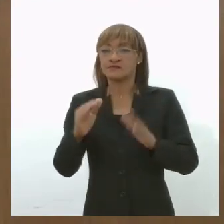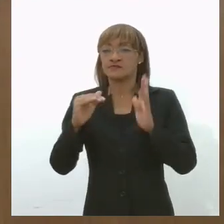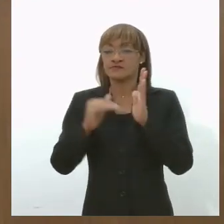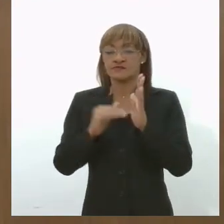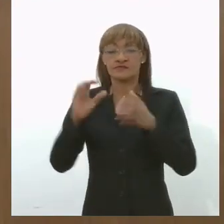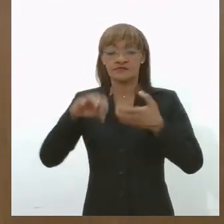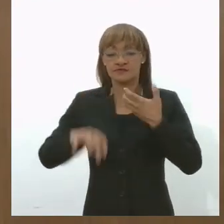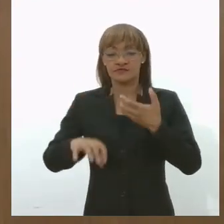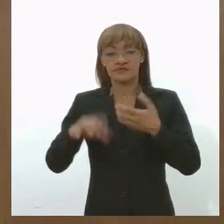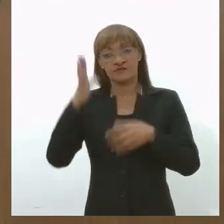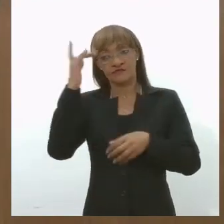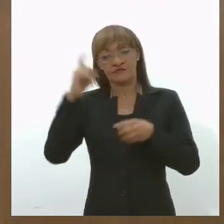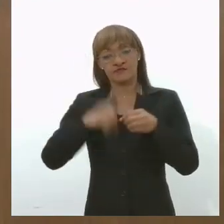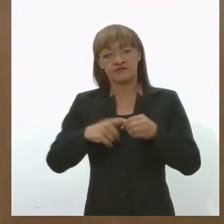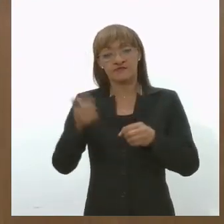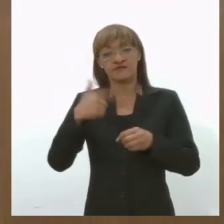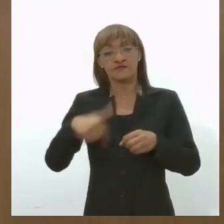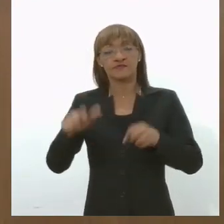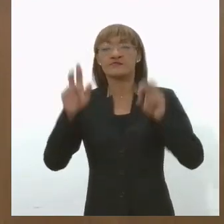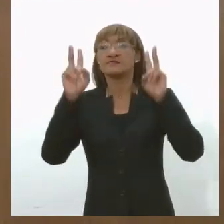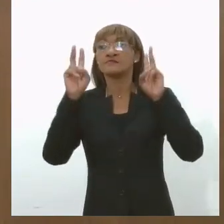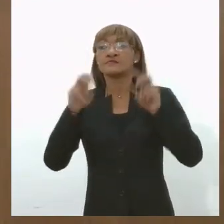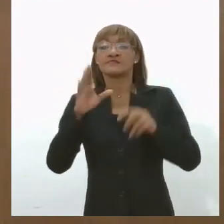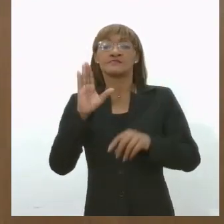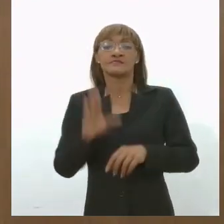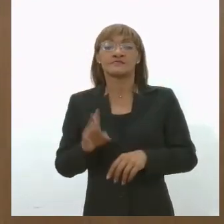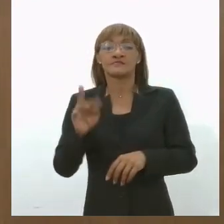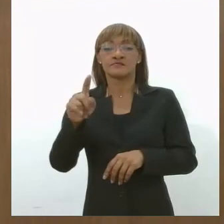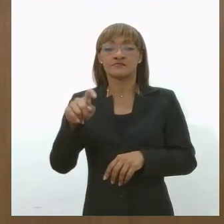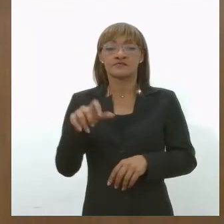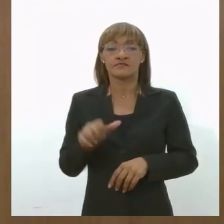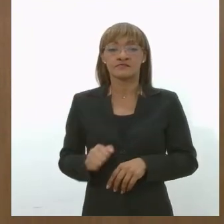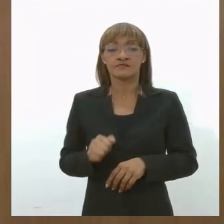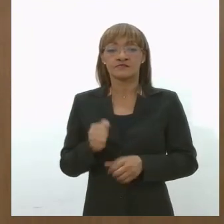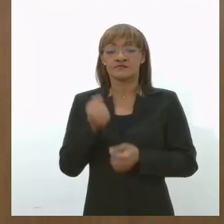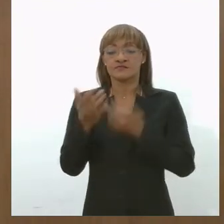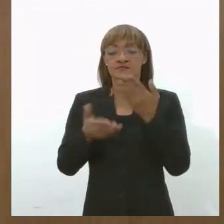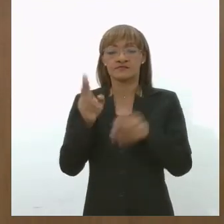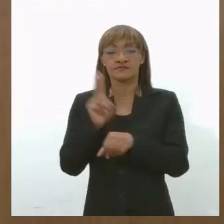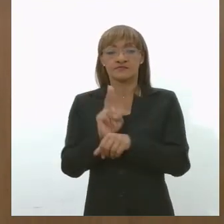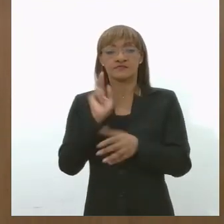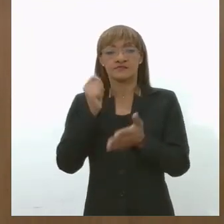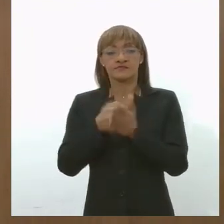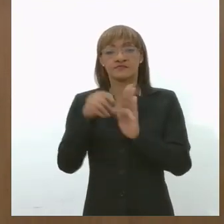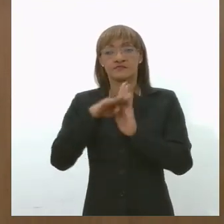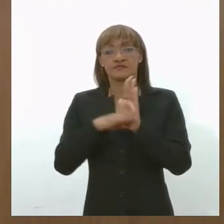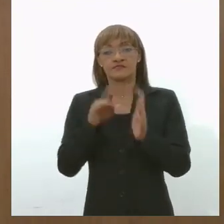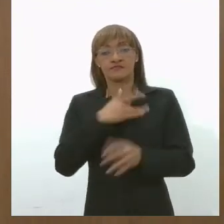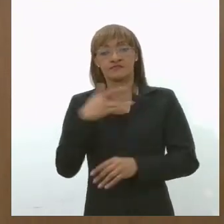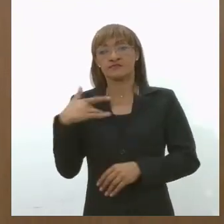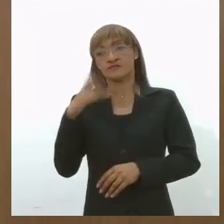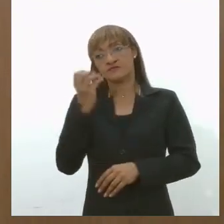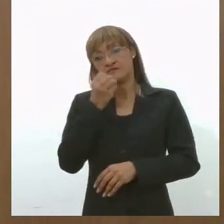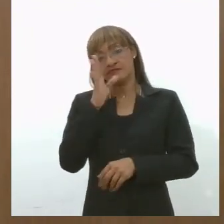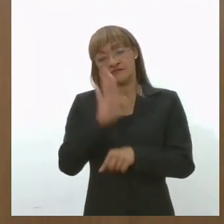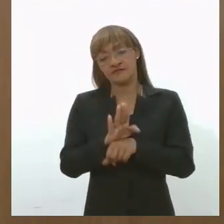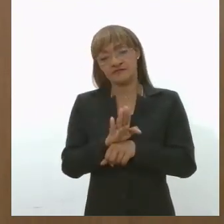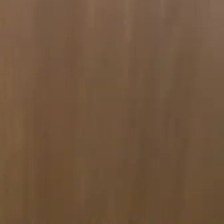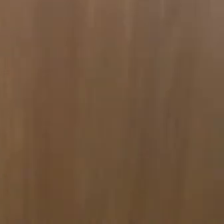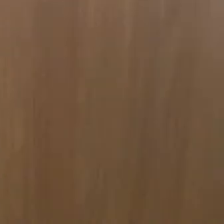volta amanhã falando do rol taxativo para tratamentos pagos por planos de saúde eu aguardo você até lá